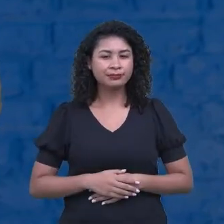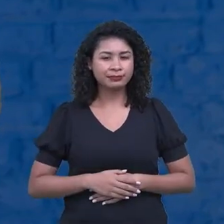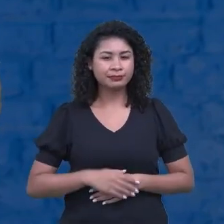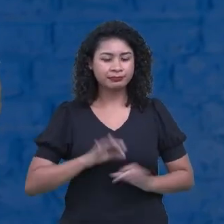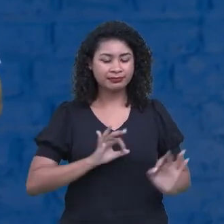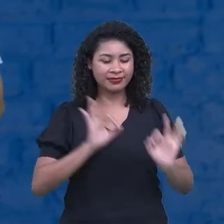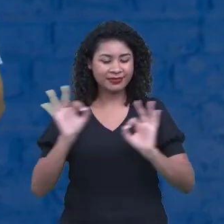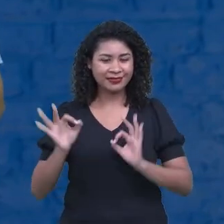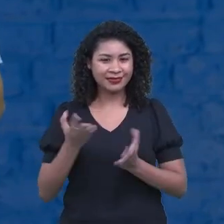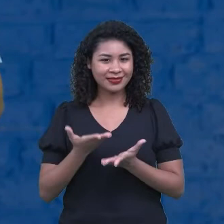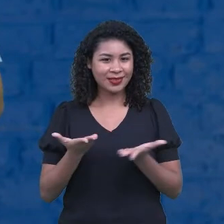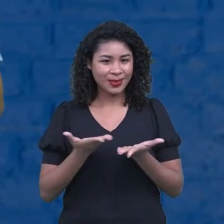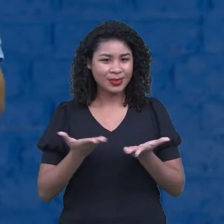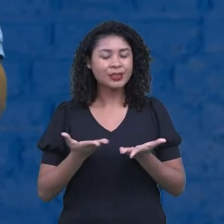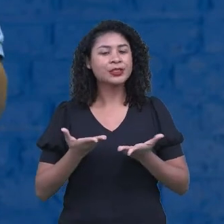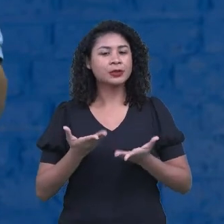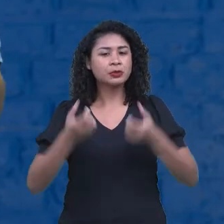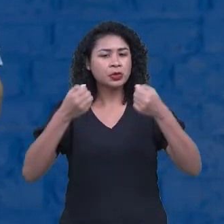Desse processo.